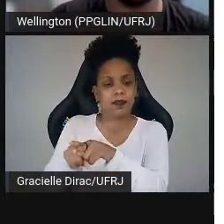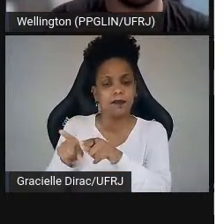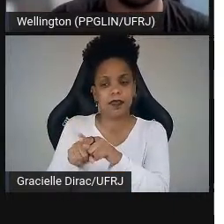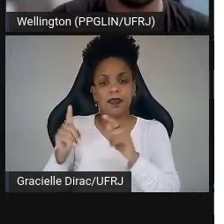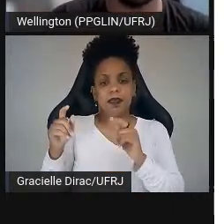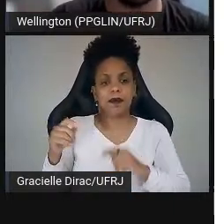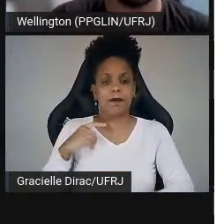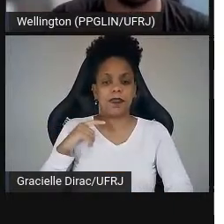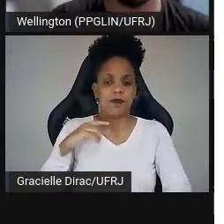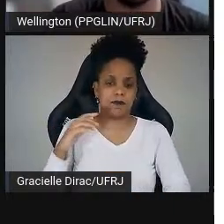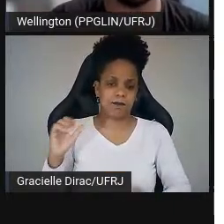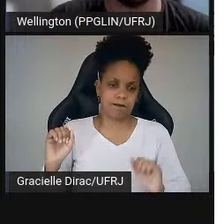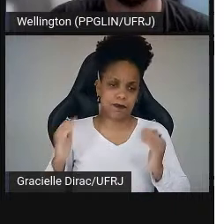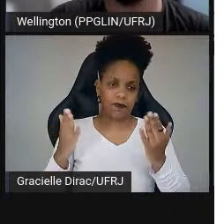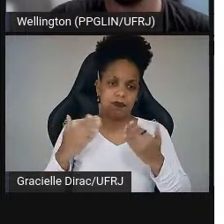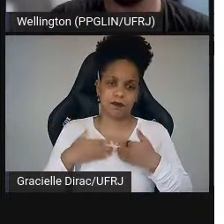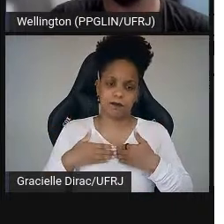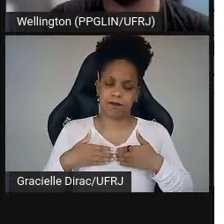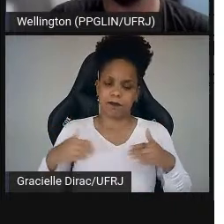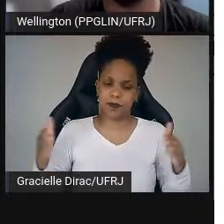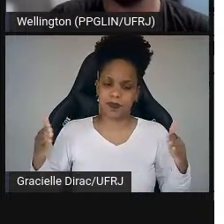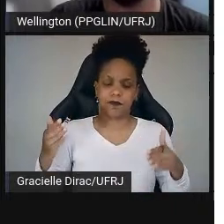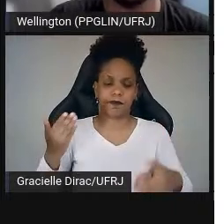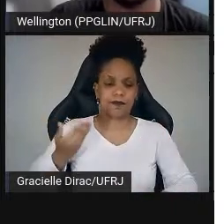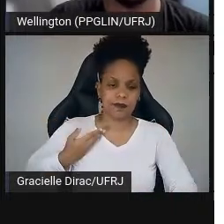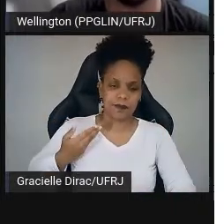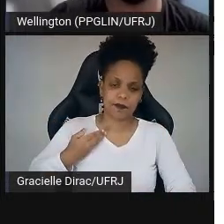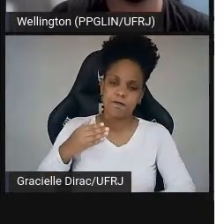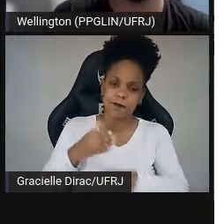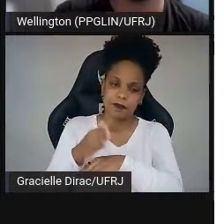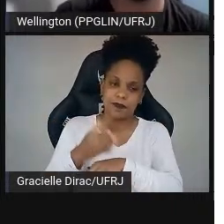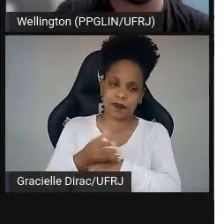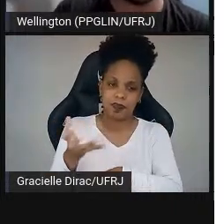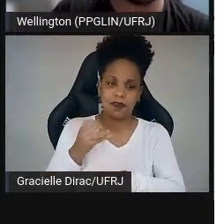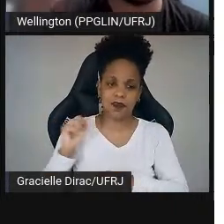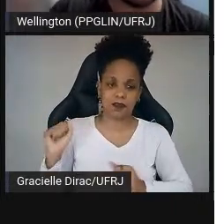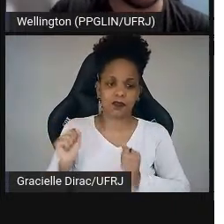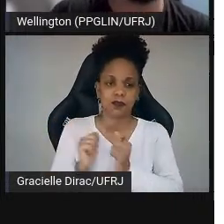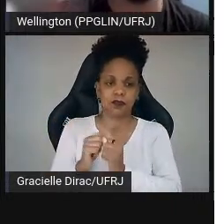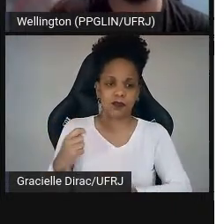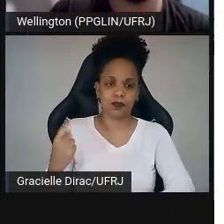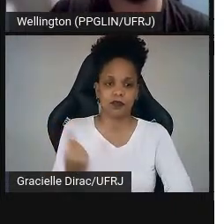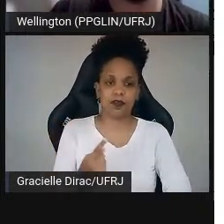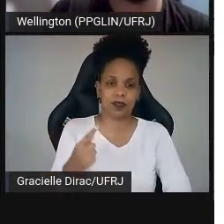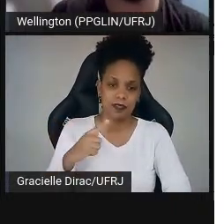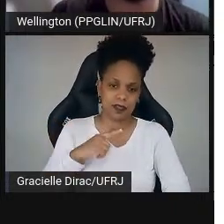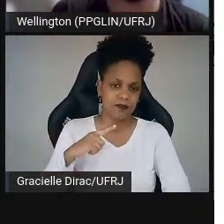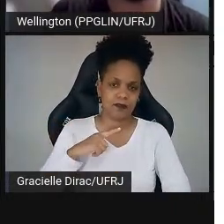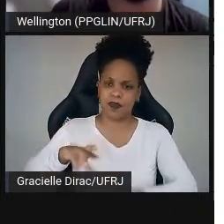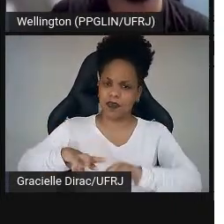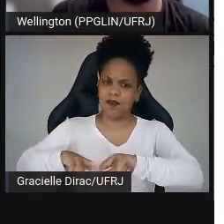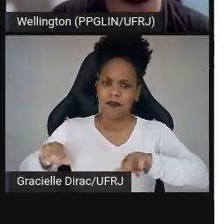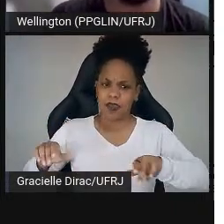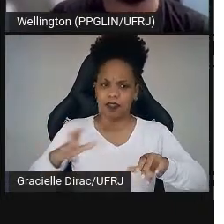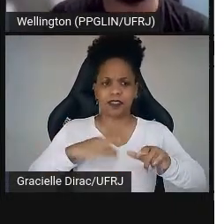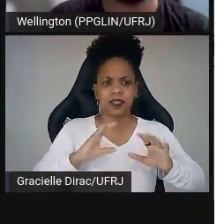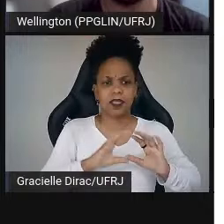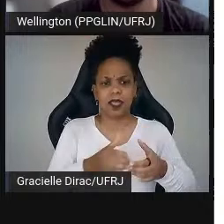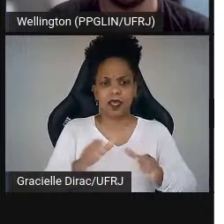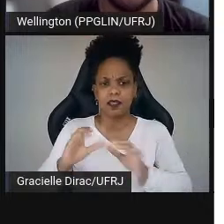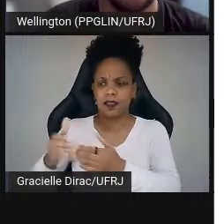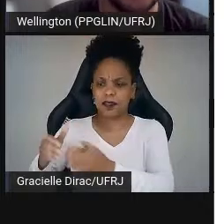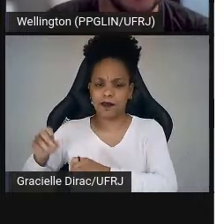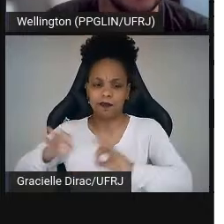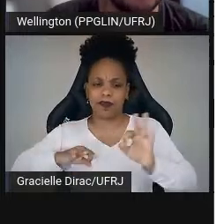eventos. Estamos aí de braços abertos recebendo os colegas que quiserem participar conosco. Porque tem CEPLA, tem EAL, tem bastante coisa ainda para a gente organizar esse ano.